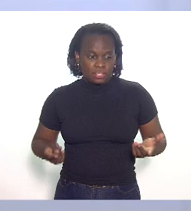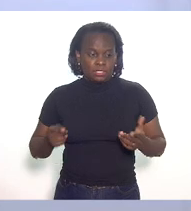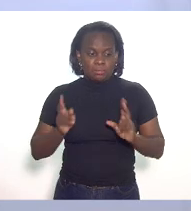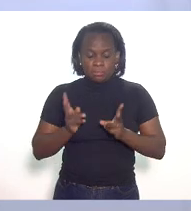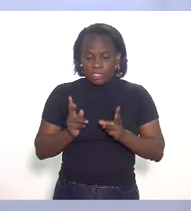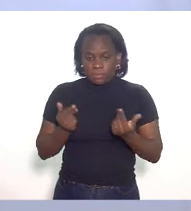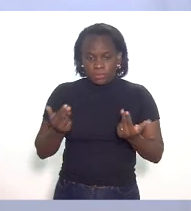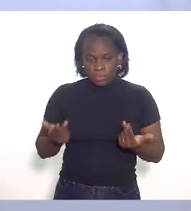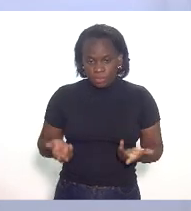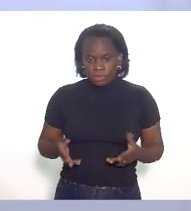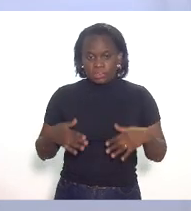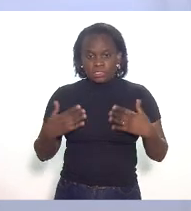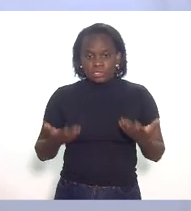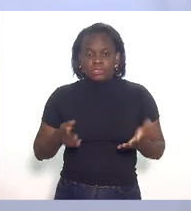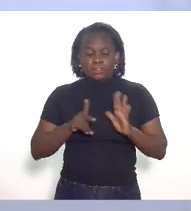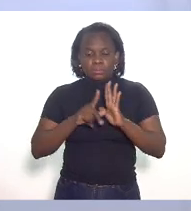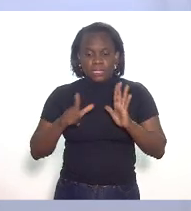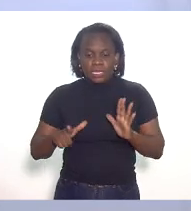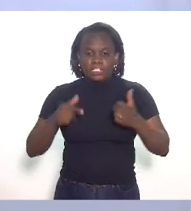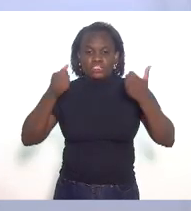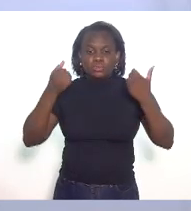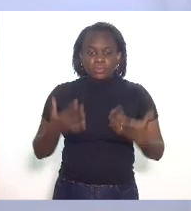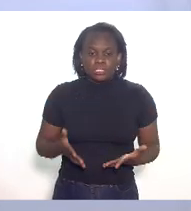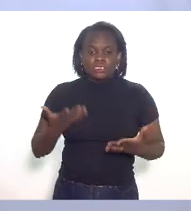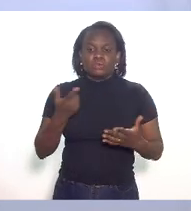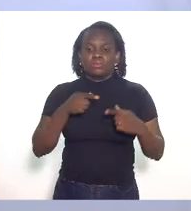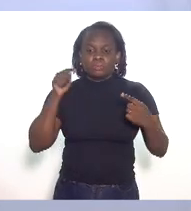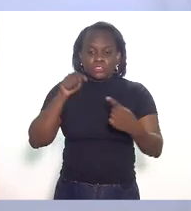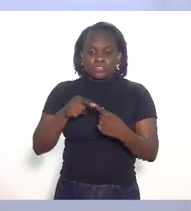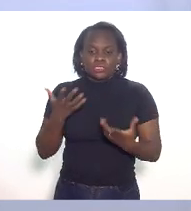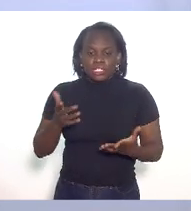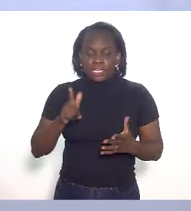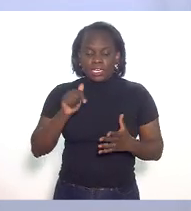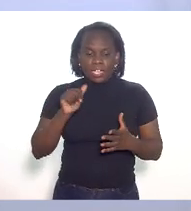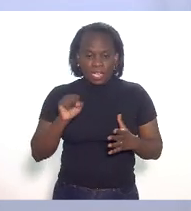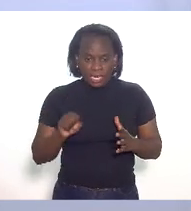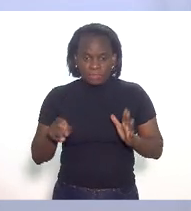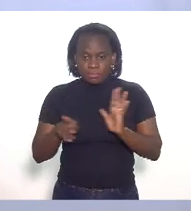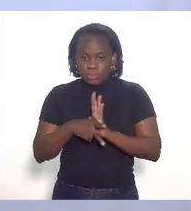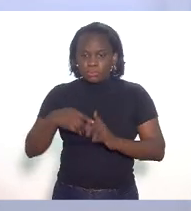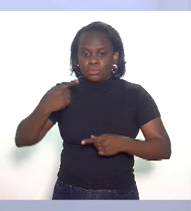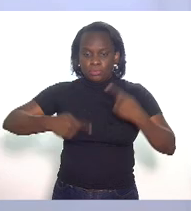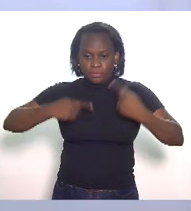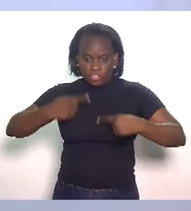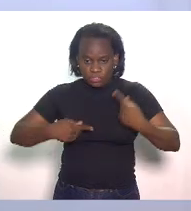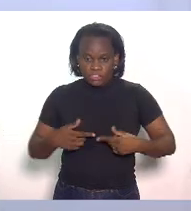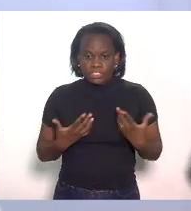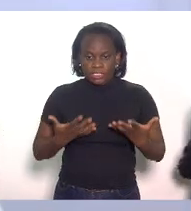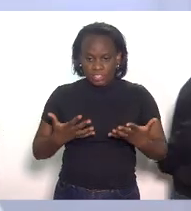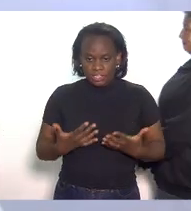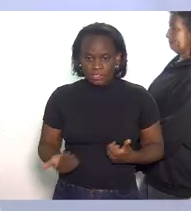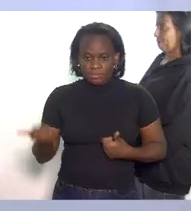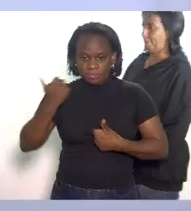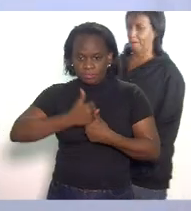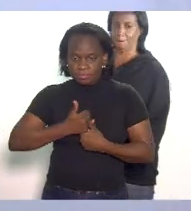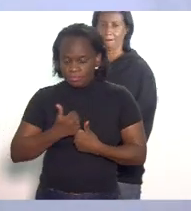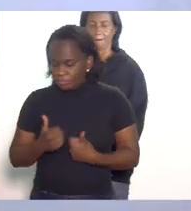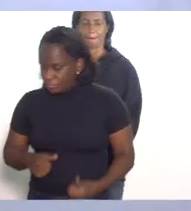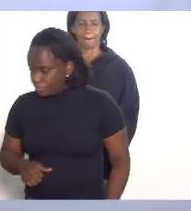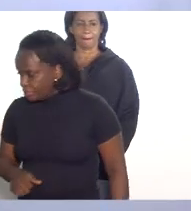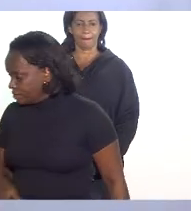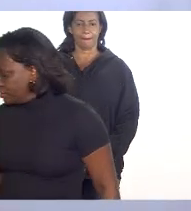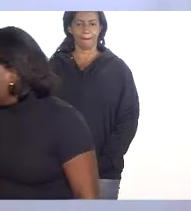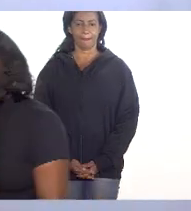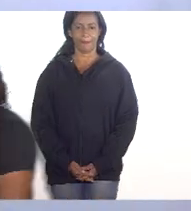mesmas condições e o que esse PL visa é colocar o gás doméstico em competitividade é escutamos